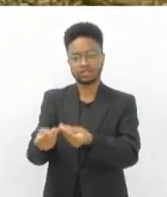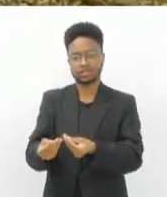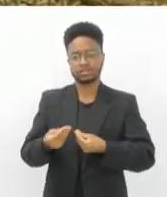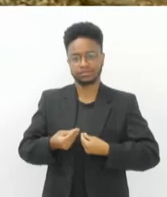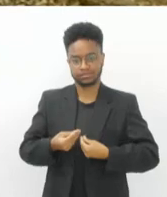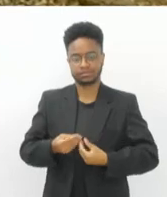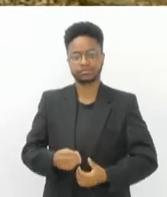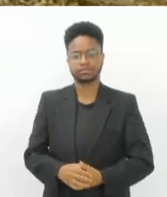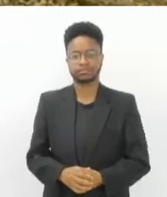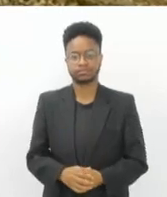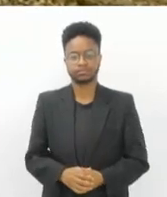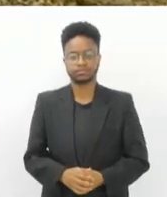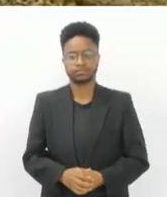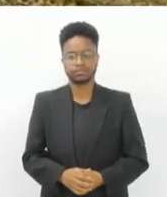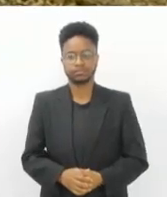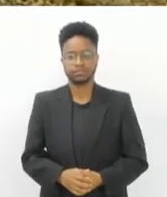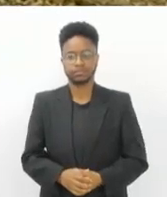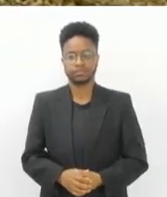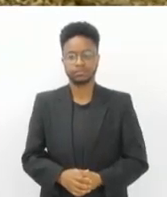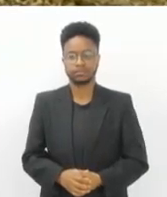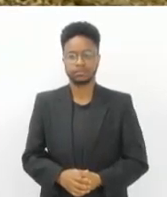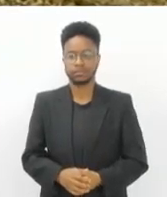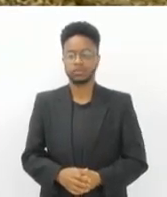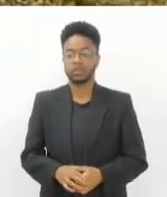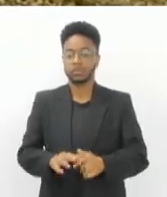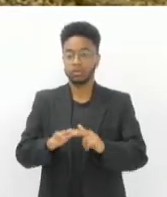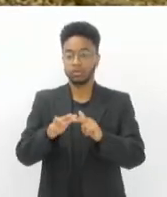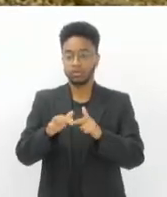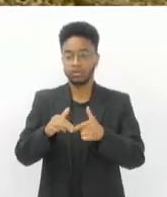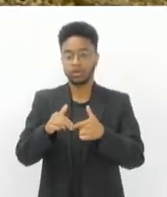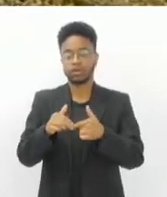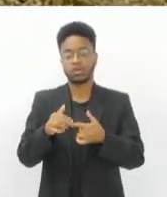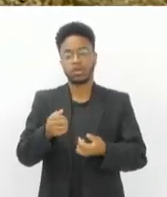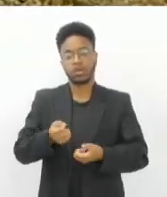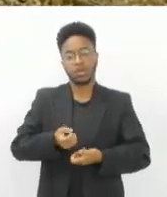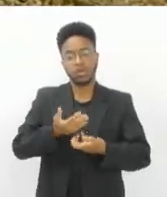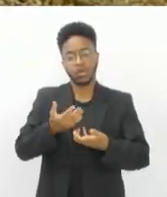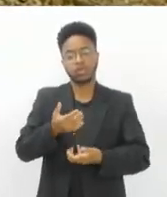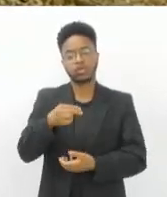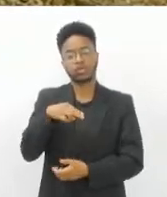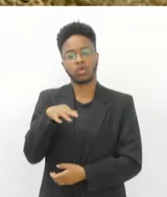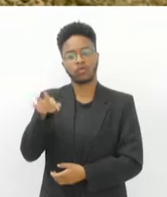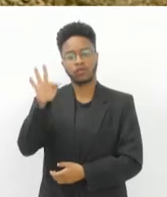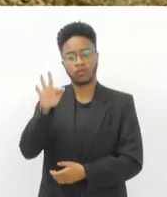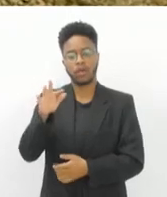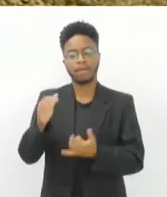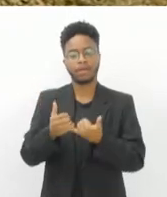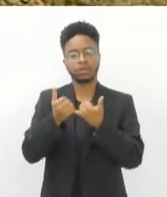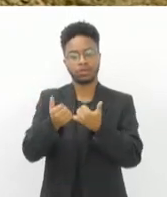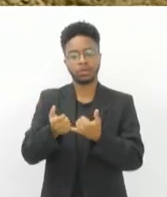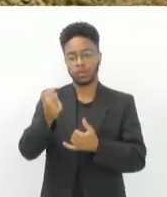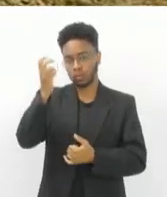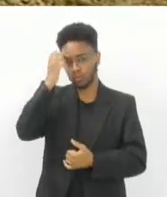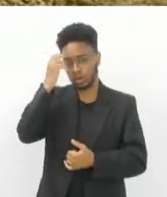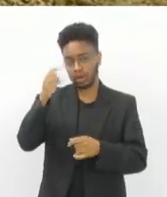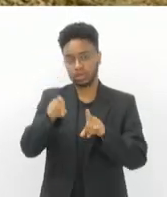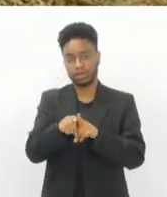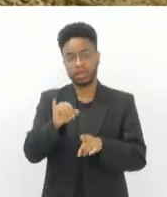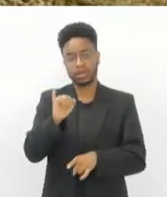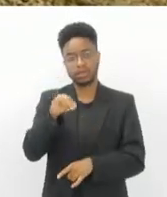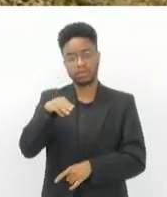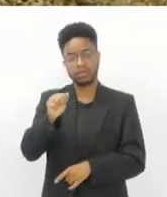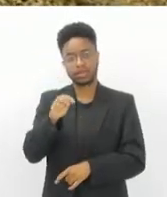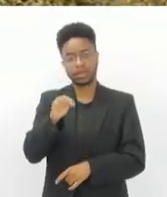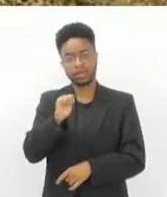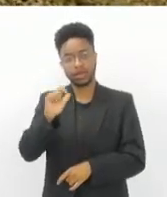Janeiro, a LERJ. de Jogos Florais de Nova Friburgo, patrimônio cultural e imaterial do Estado do Rio